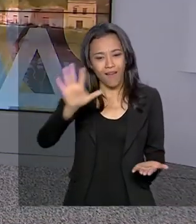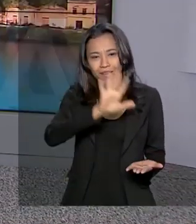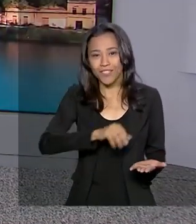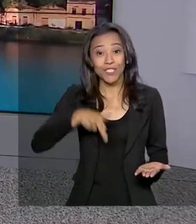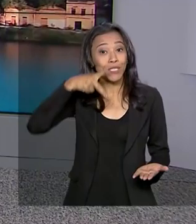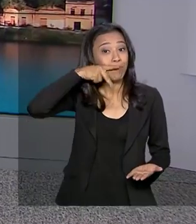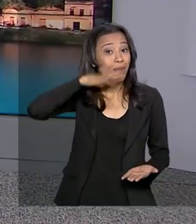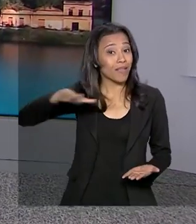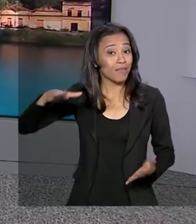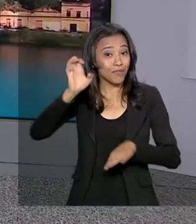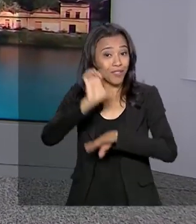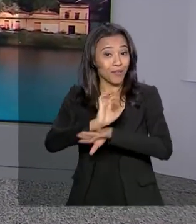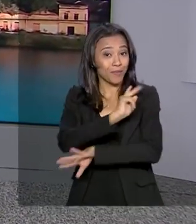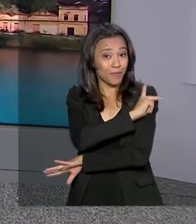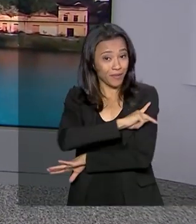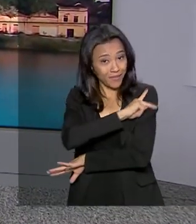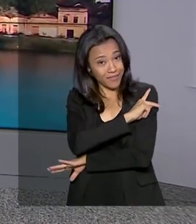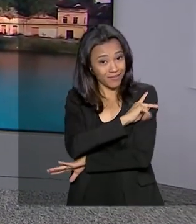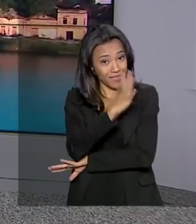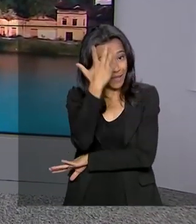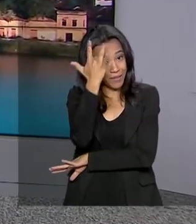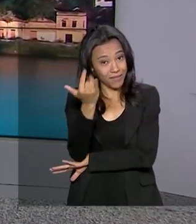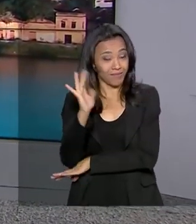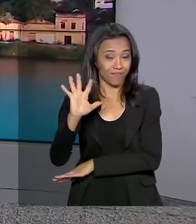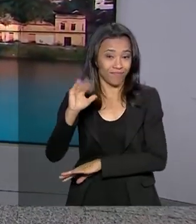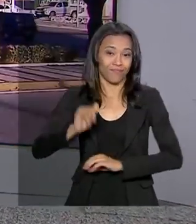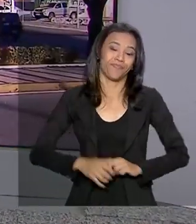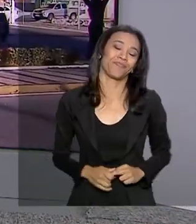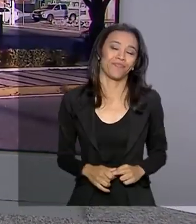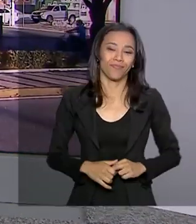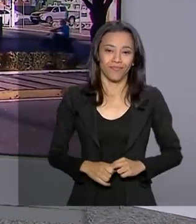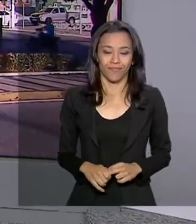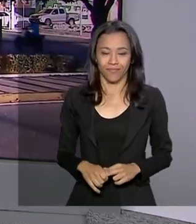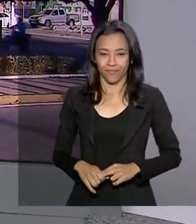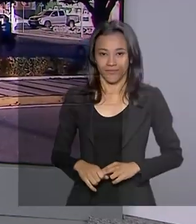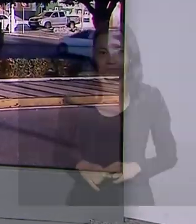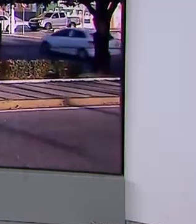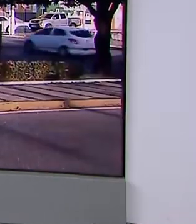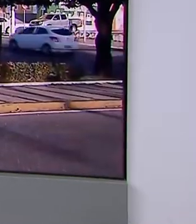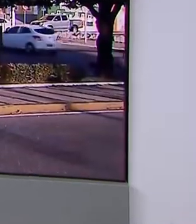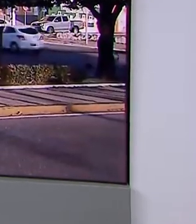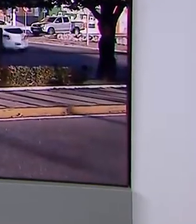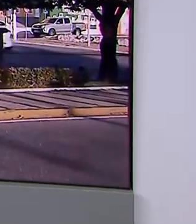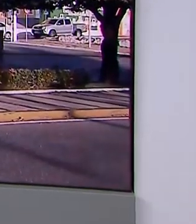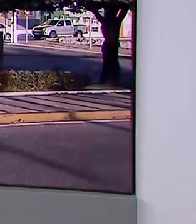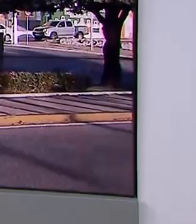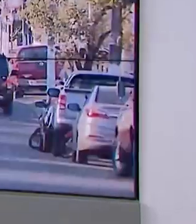Parnaíba, no Piauí. A gente se vê amanhã. Até lá! A gente